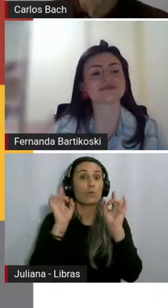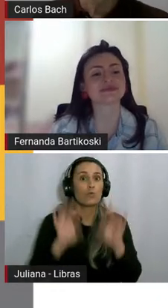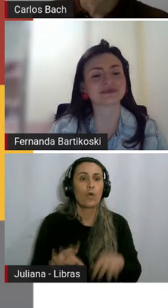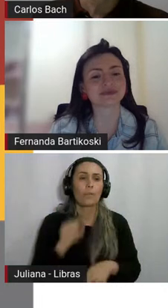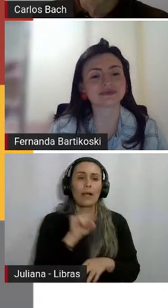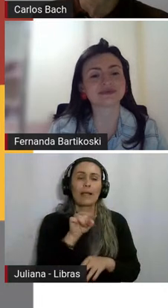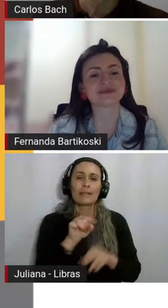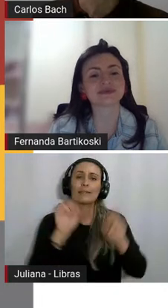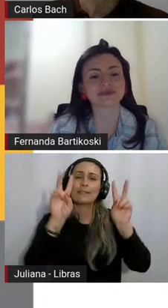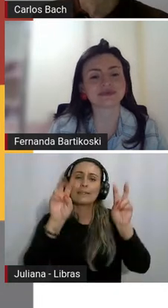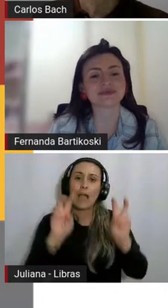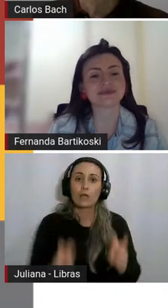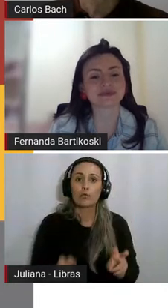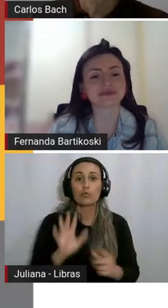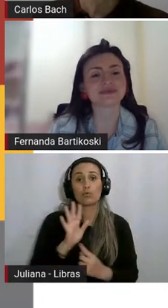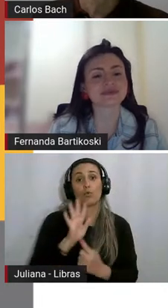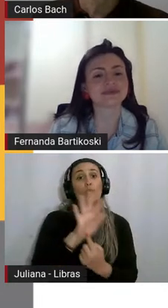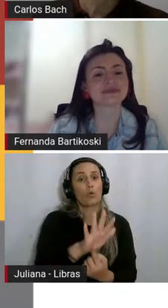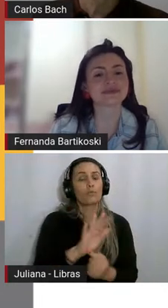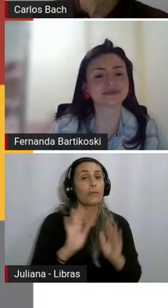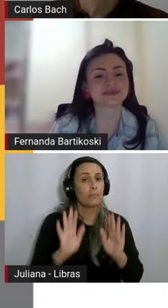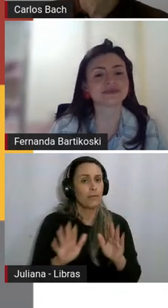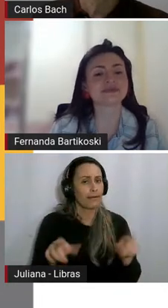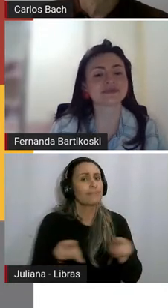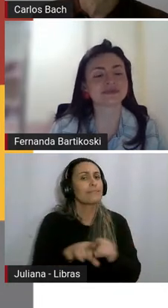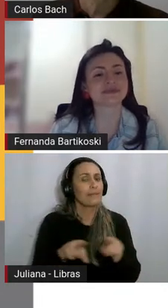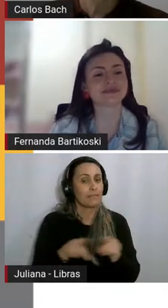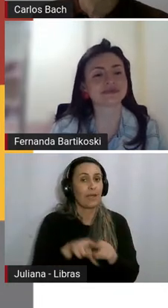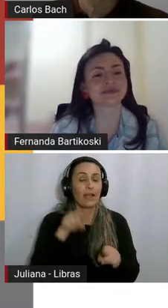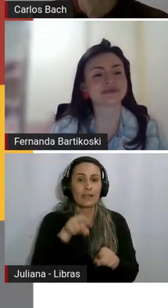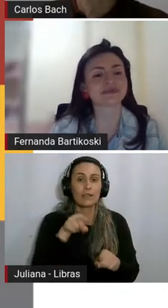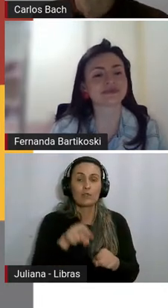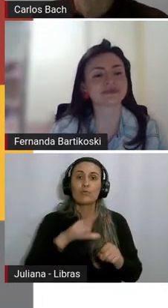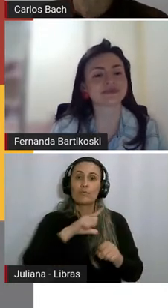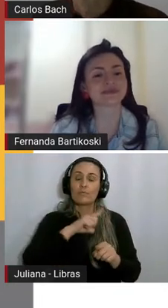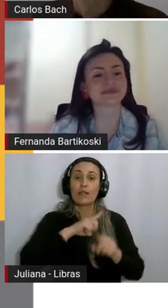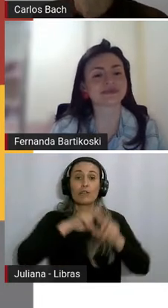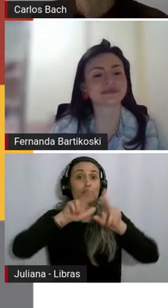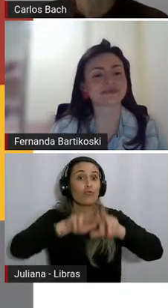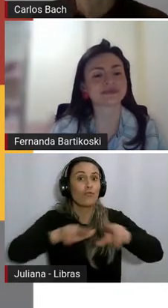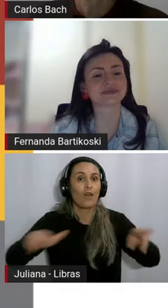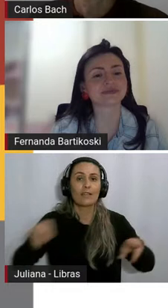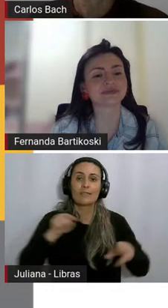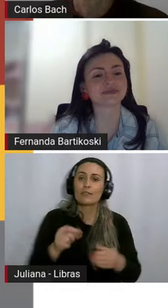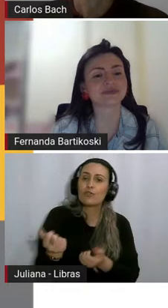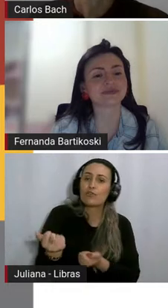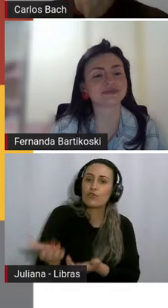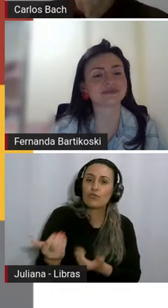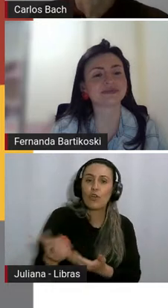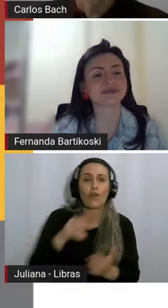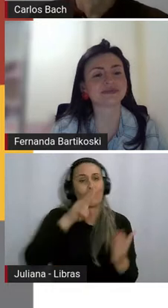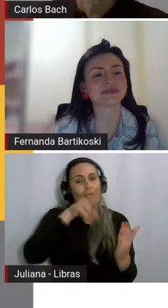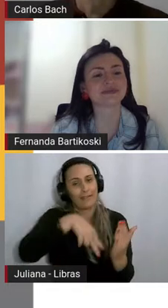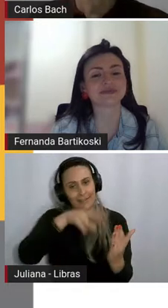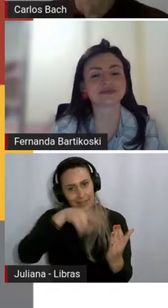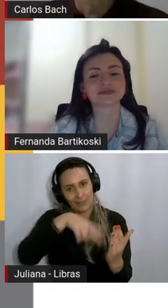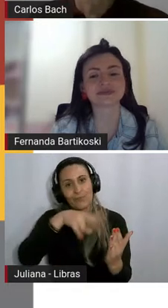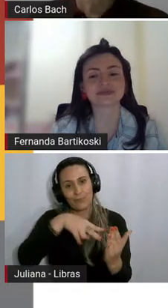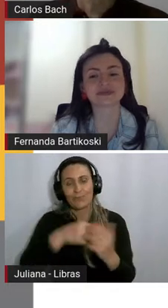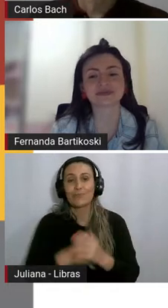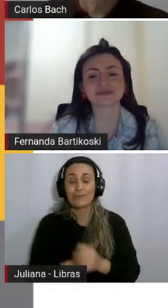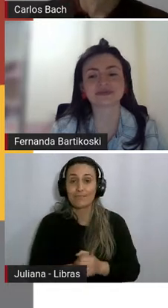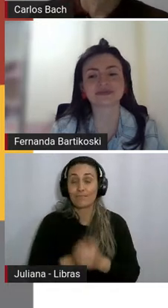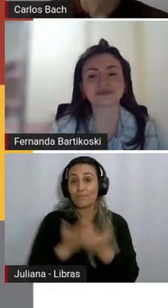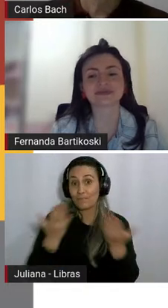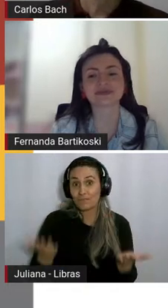e que auxiliem na ampliação do horizonte de expectativas do jovem leitor ou da jovem leitora. É disso